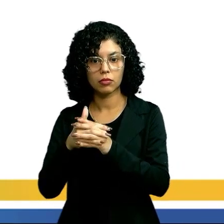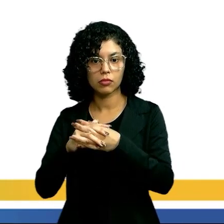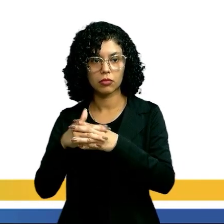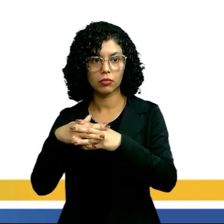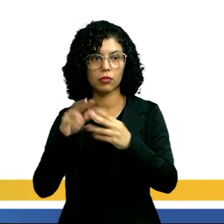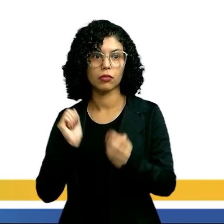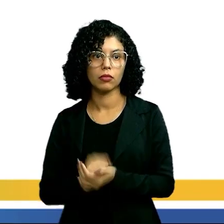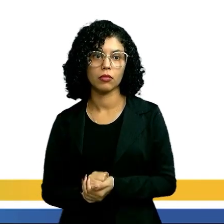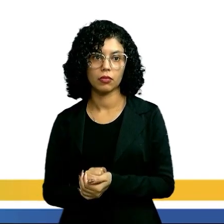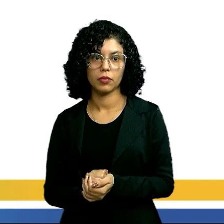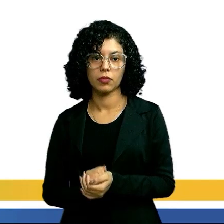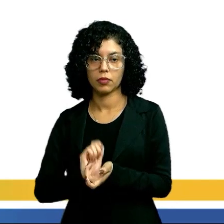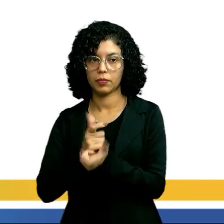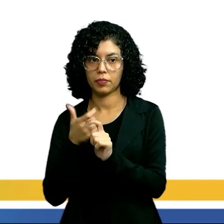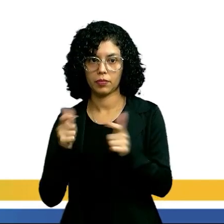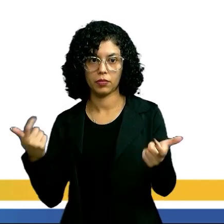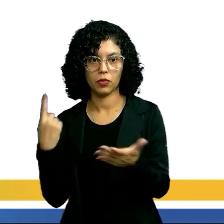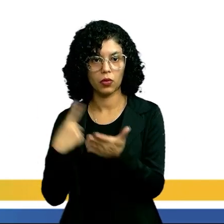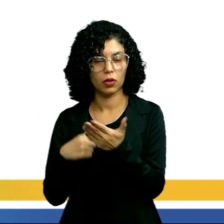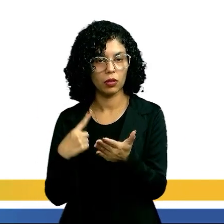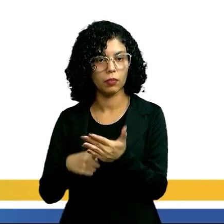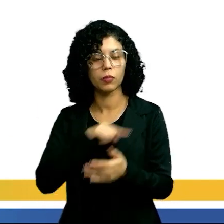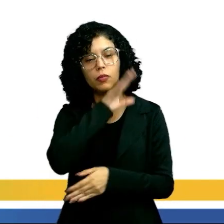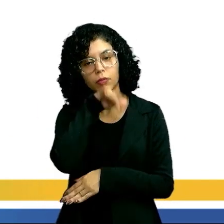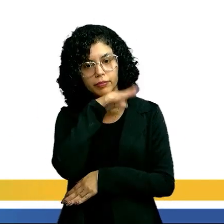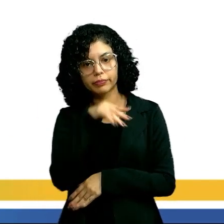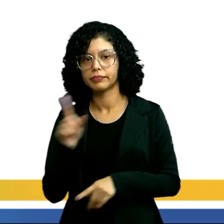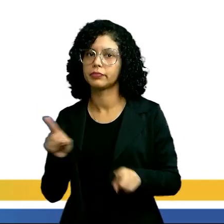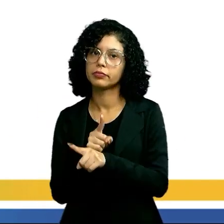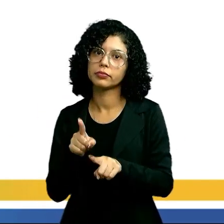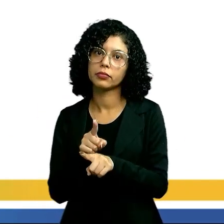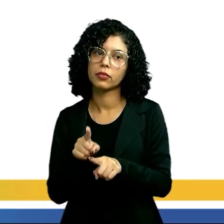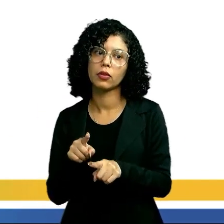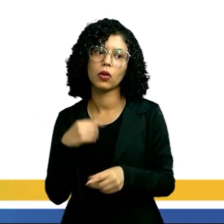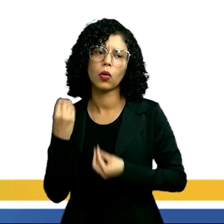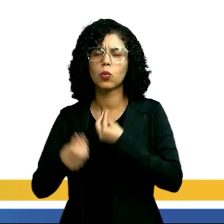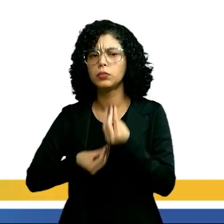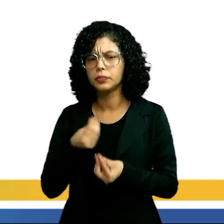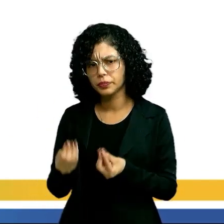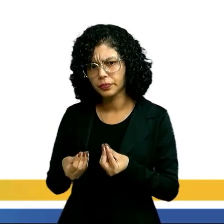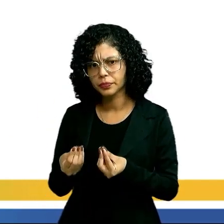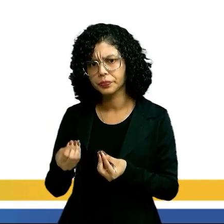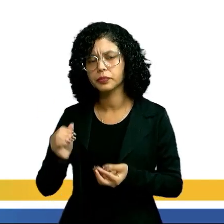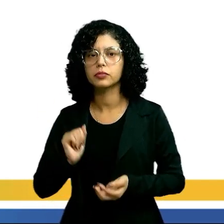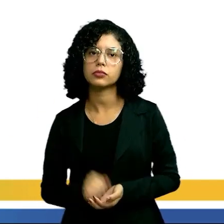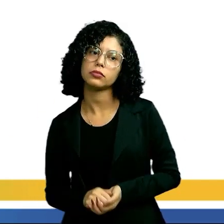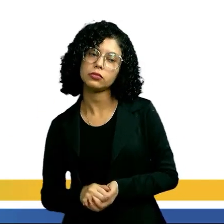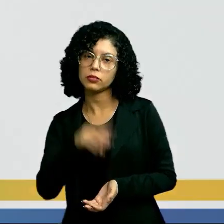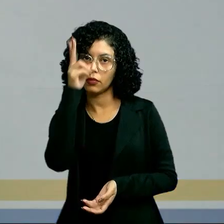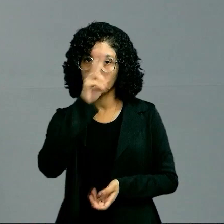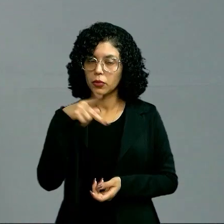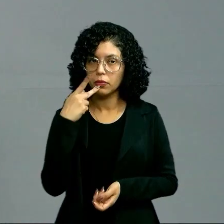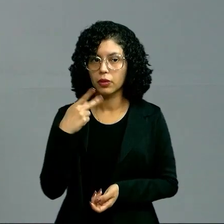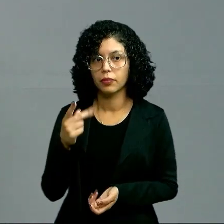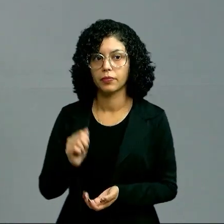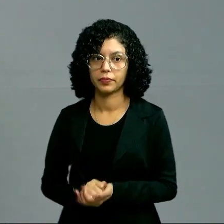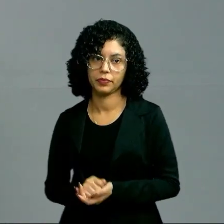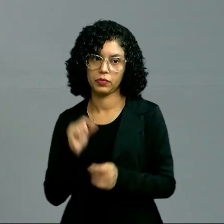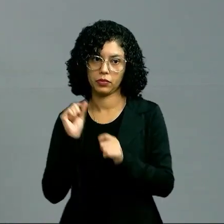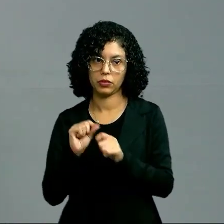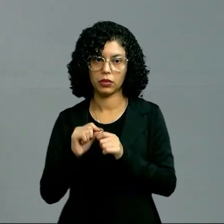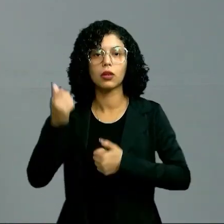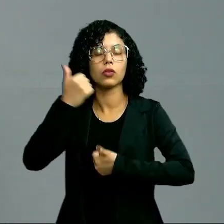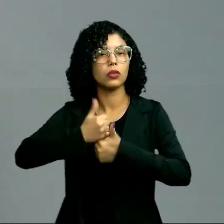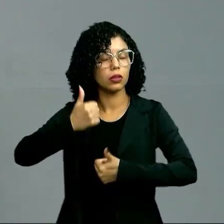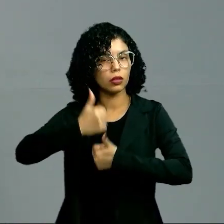Esse exoesqueleto, ele não cresce de acordo com o crescimento do animal. Como é que isso acontece, pessoal? Lembra que eu falei que ele faz